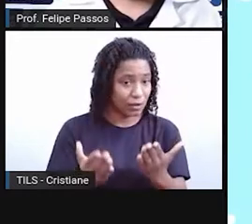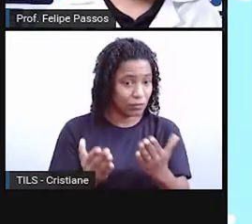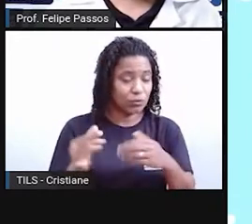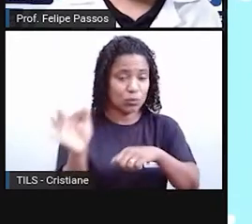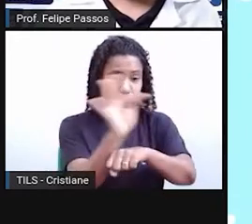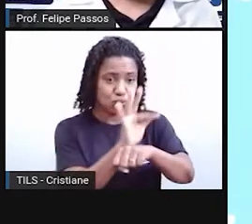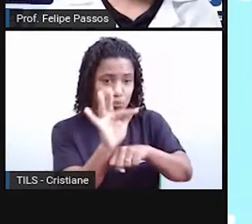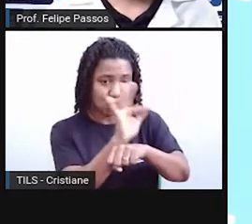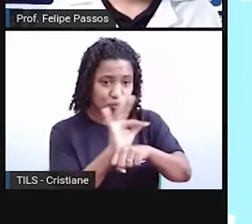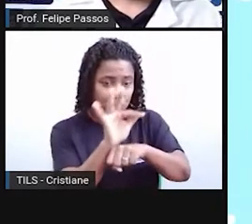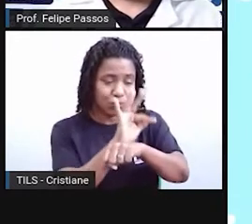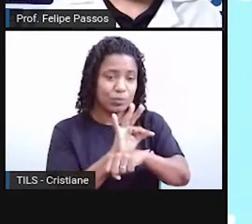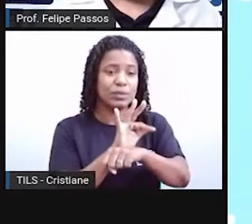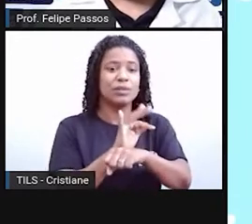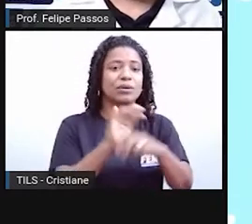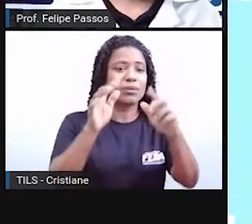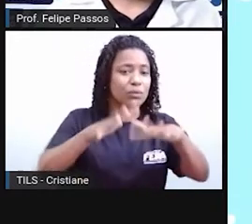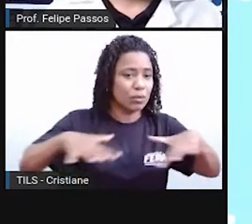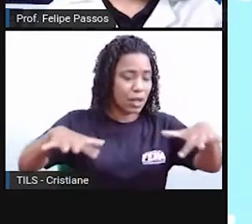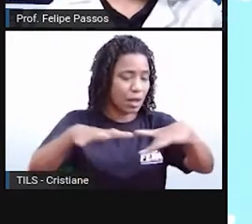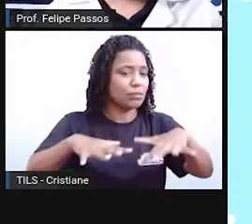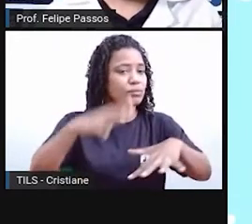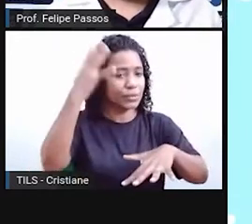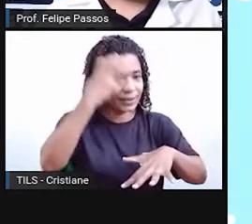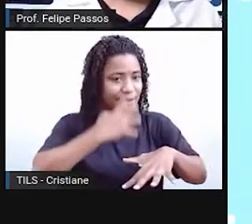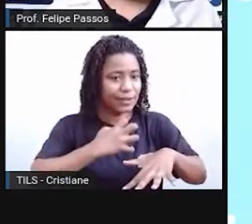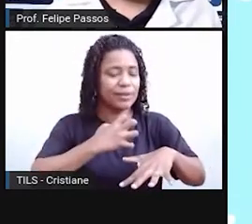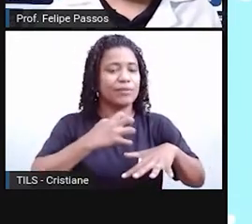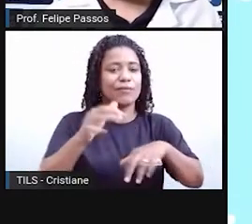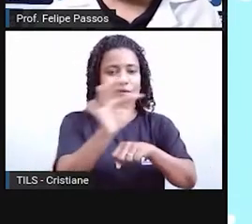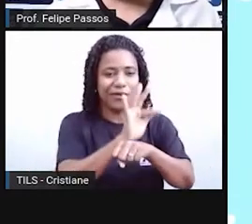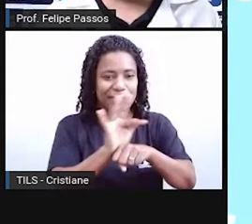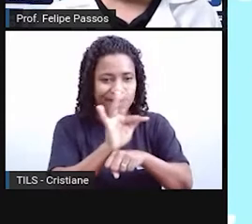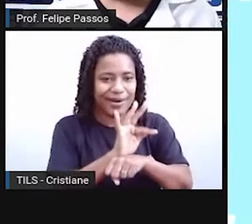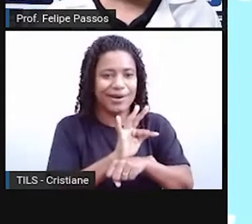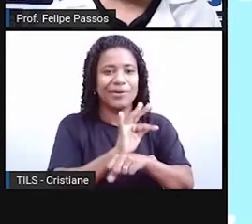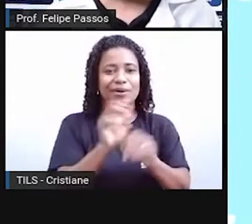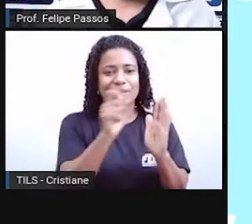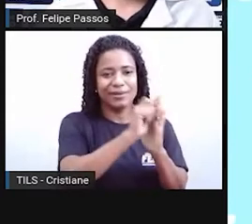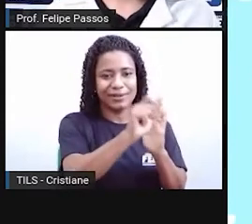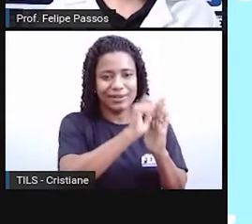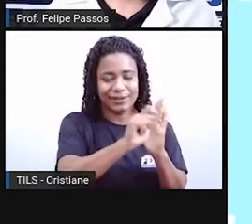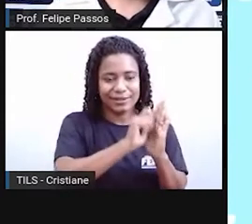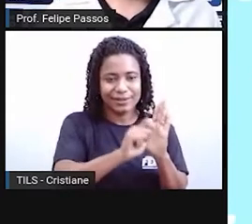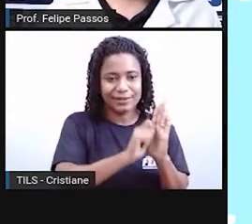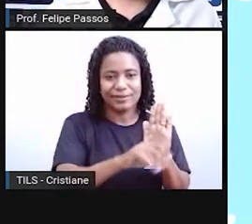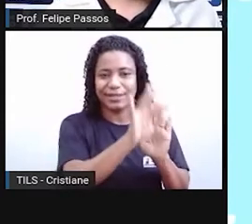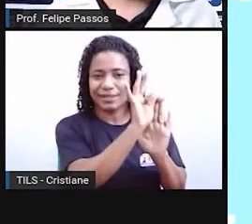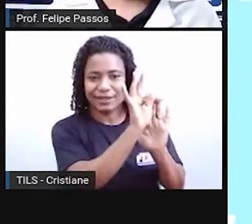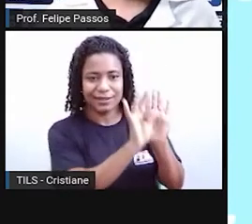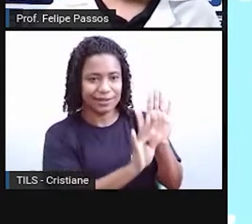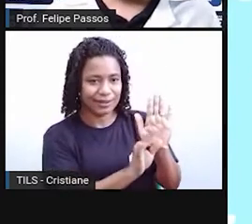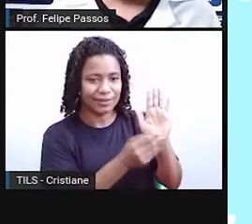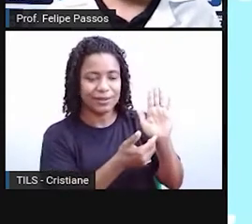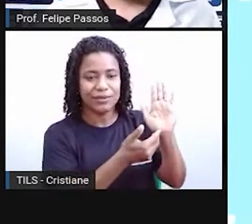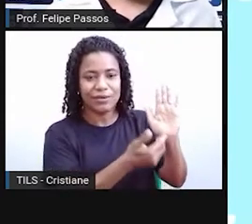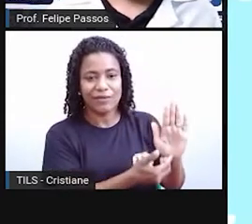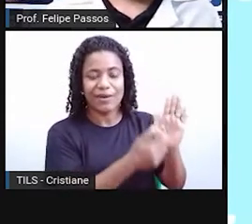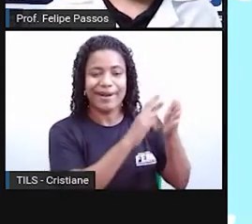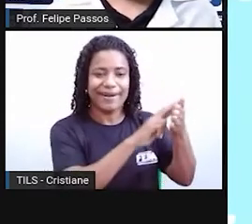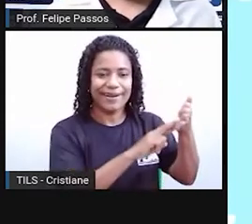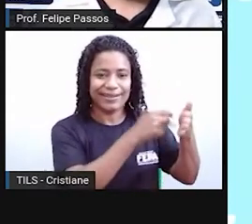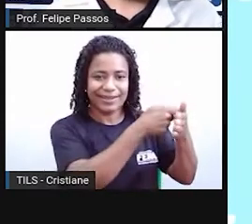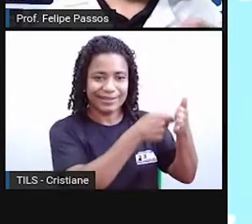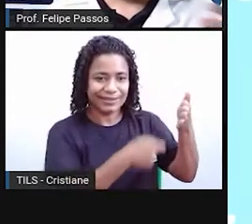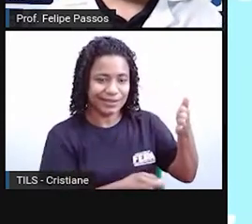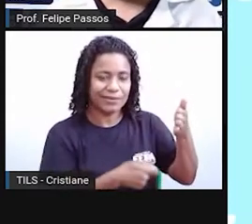espaços mais sérios, formais, na escrita. Então, quando você for produzir um texto, quando você for escrever uma redação para